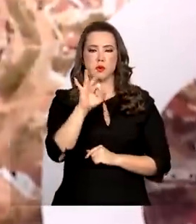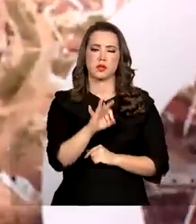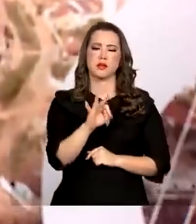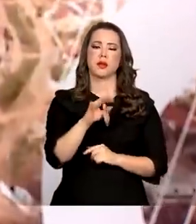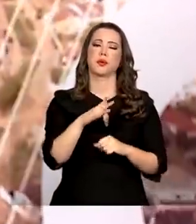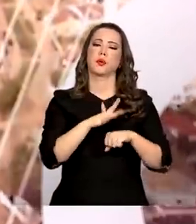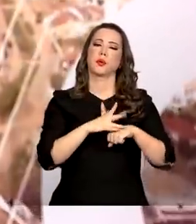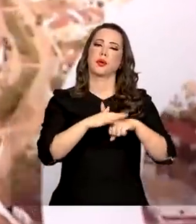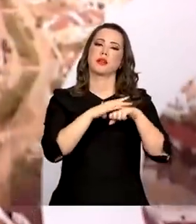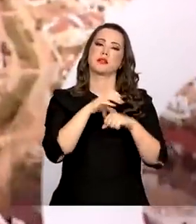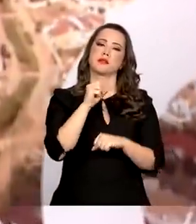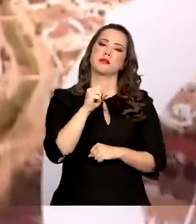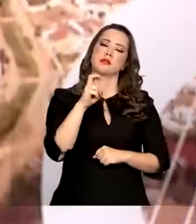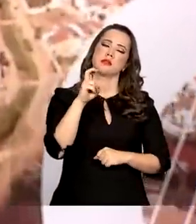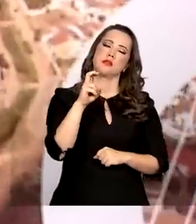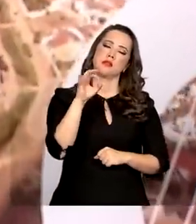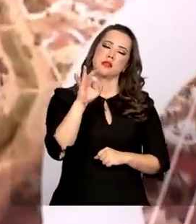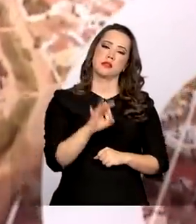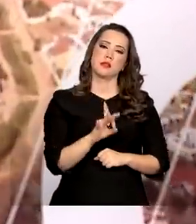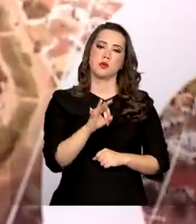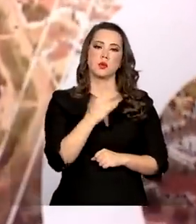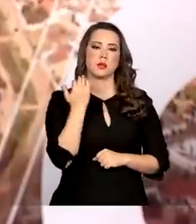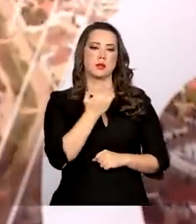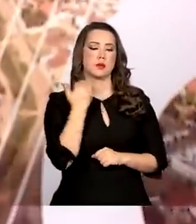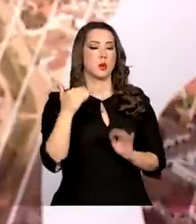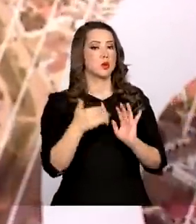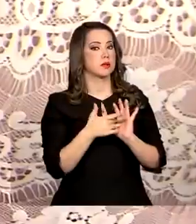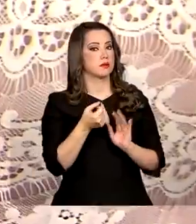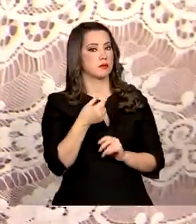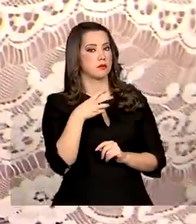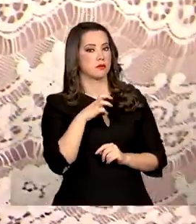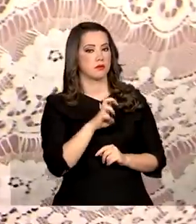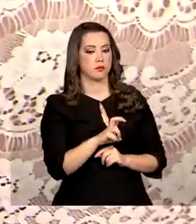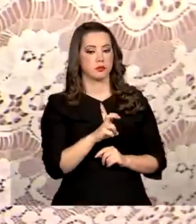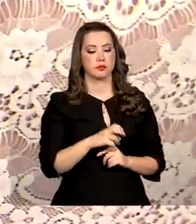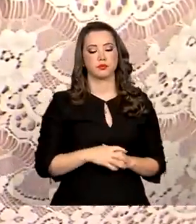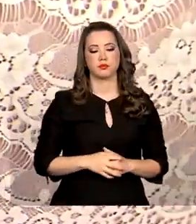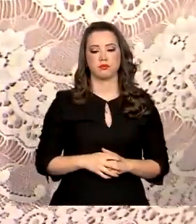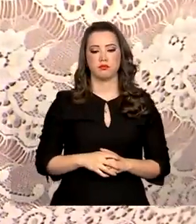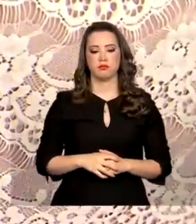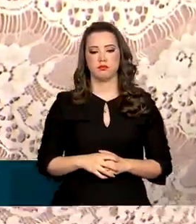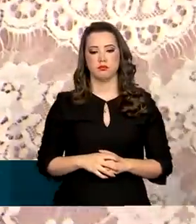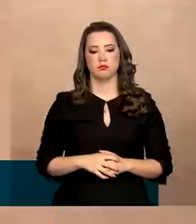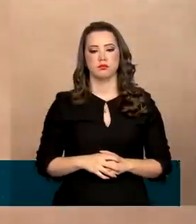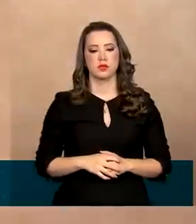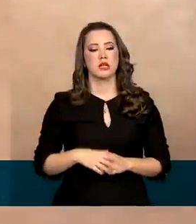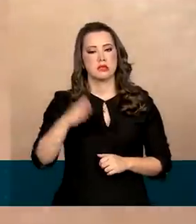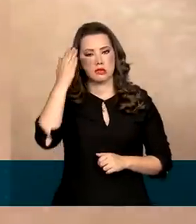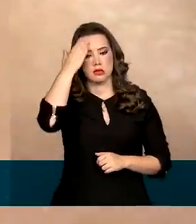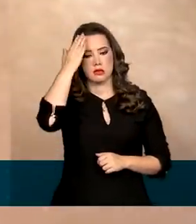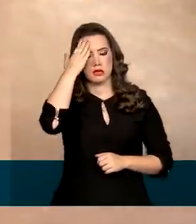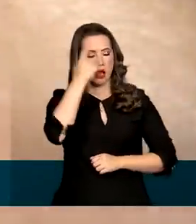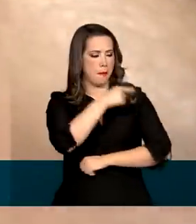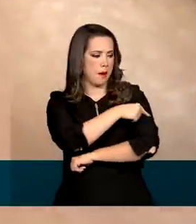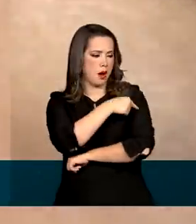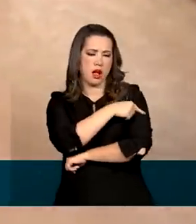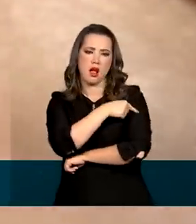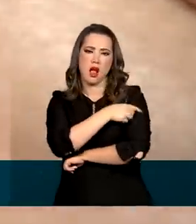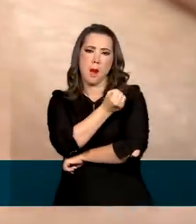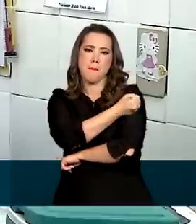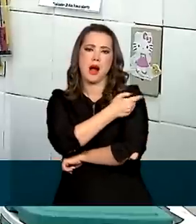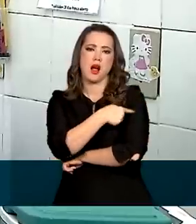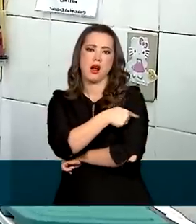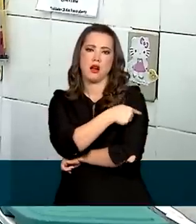% o número de mortes até 2035. Sabe aquela marquinha que muita gente tem no